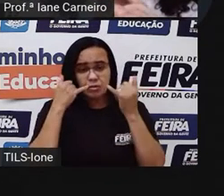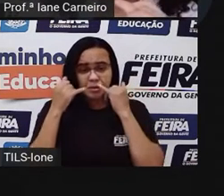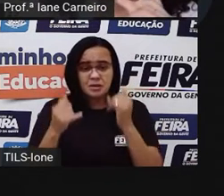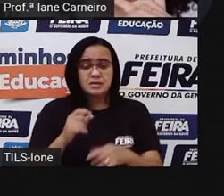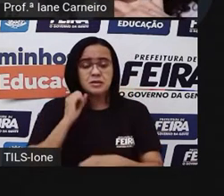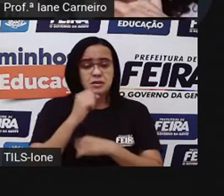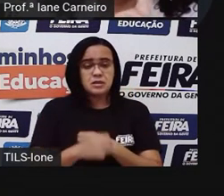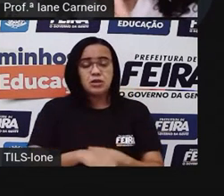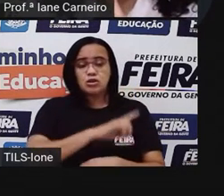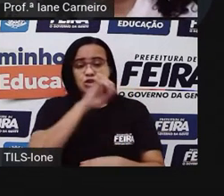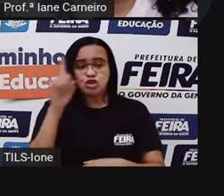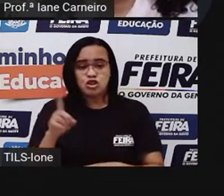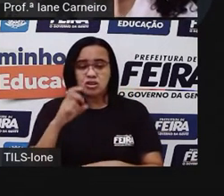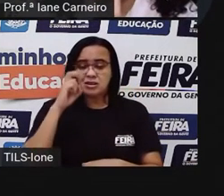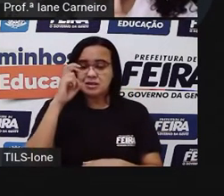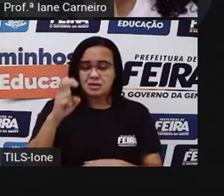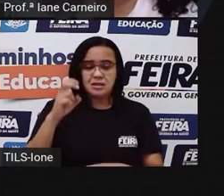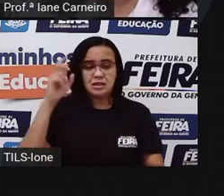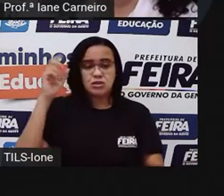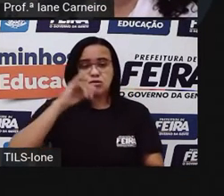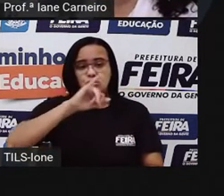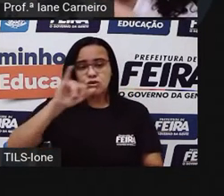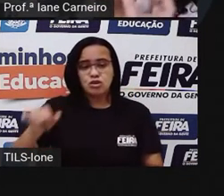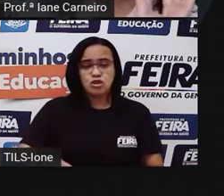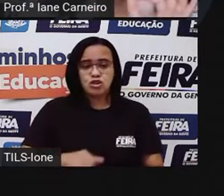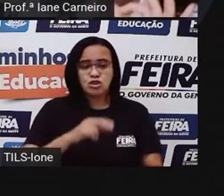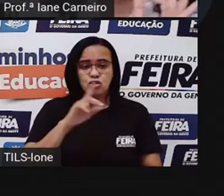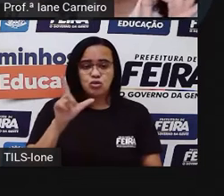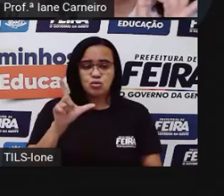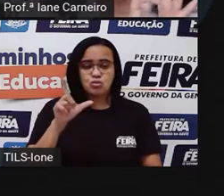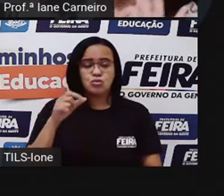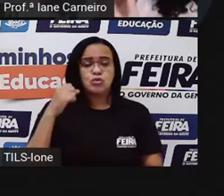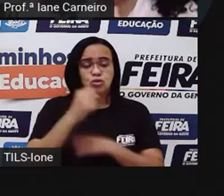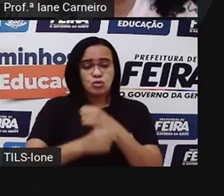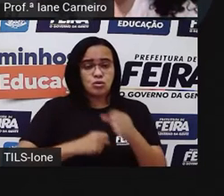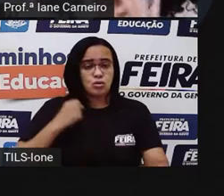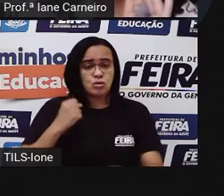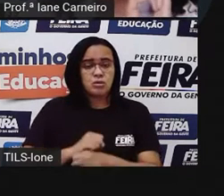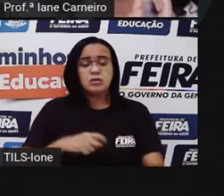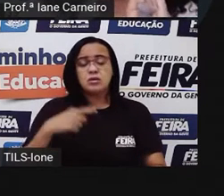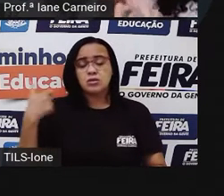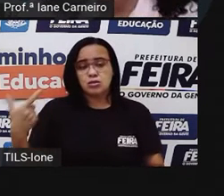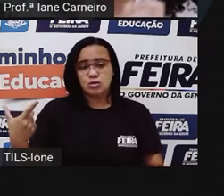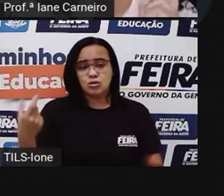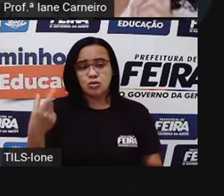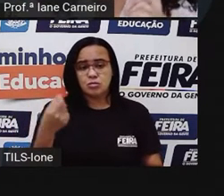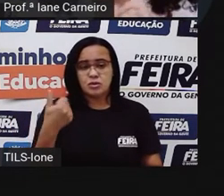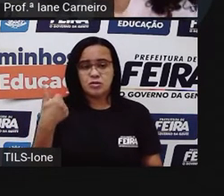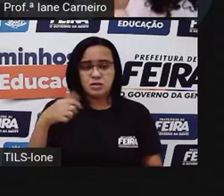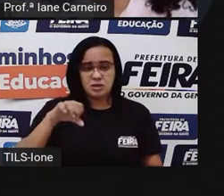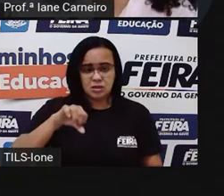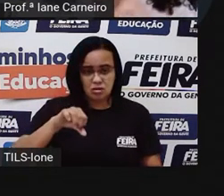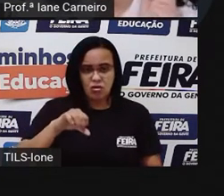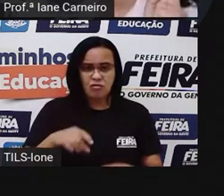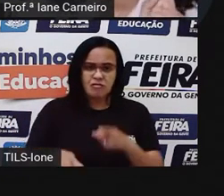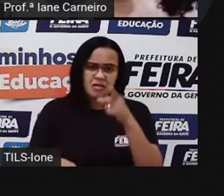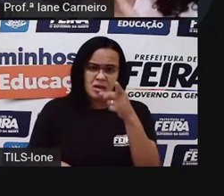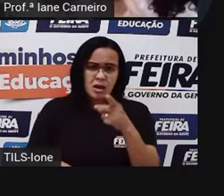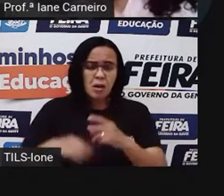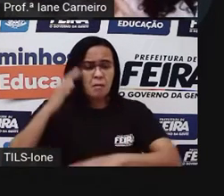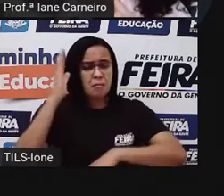só, profissão caminhoneiro, a mais importância, a importância desses profissionais